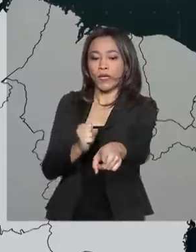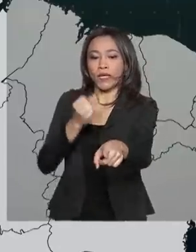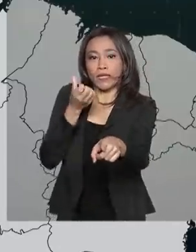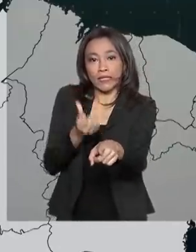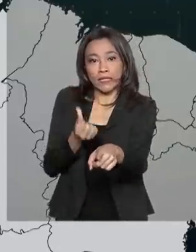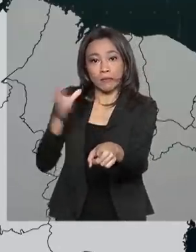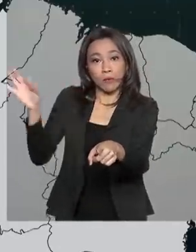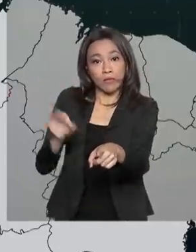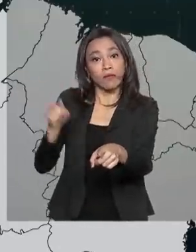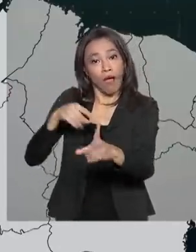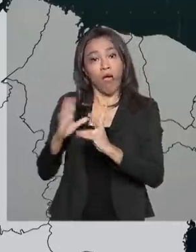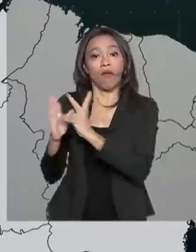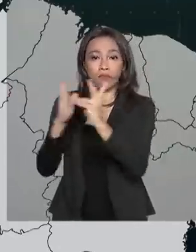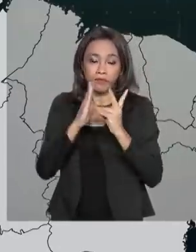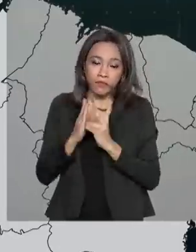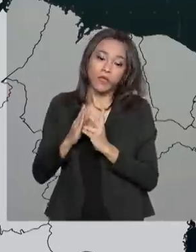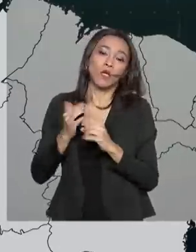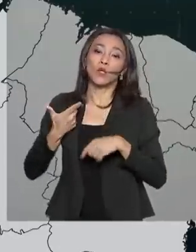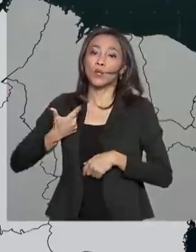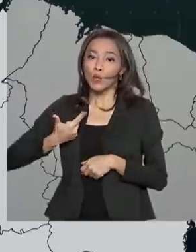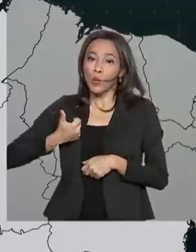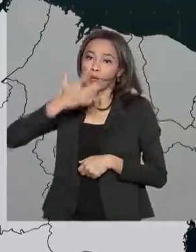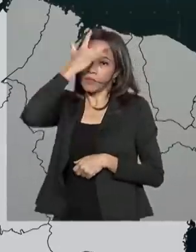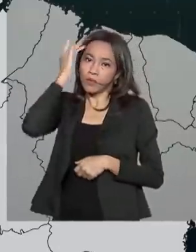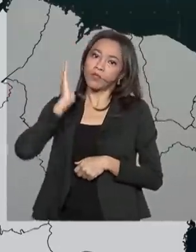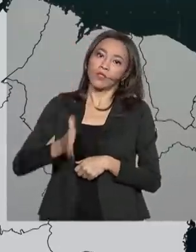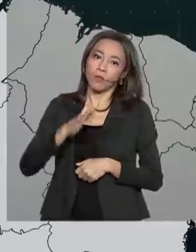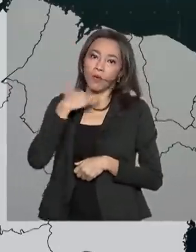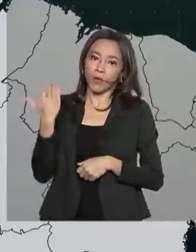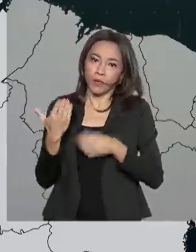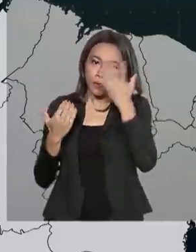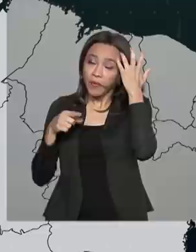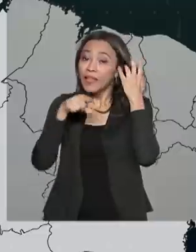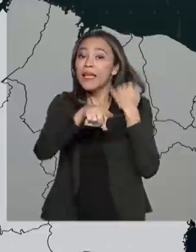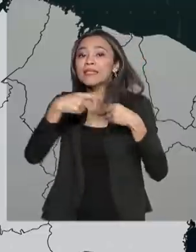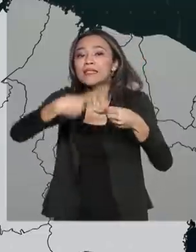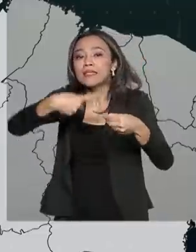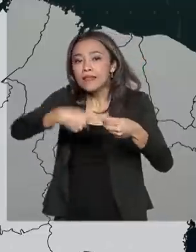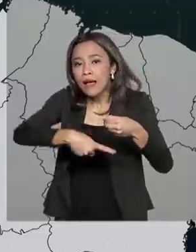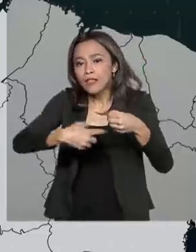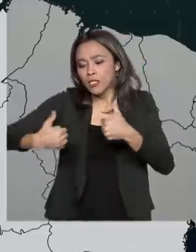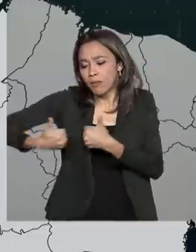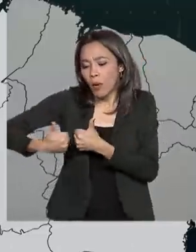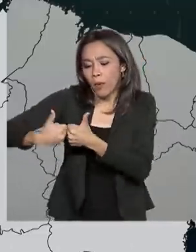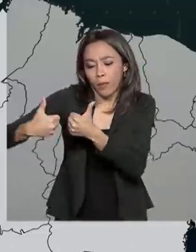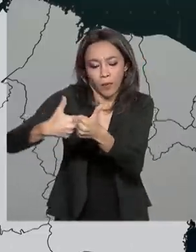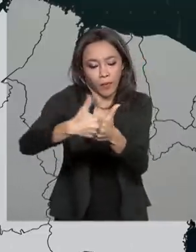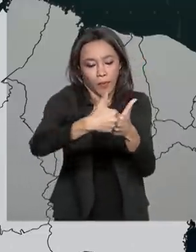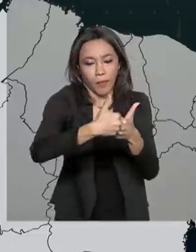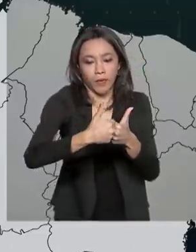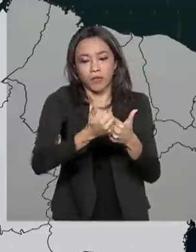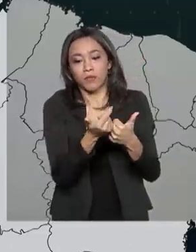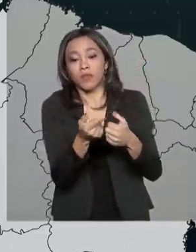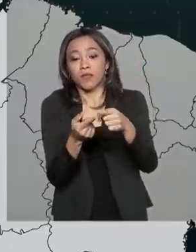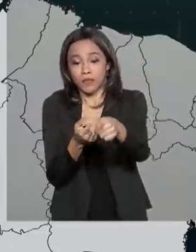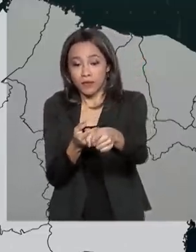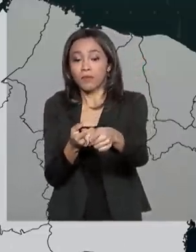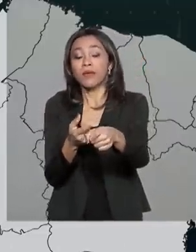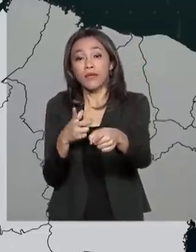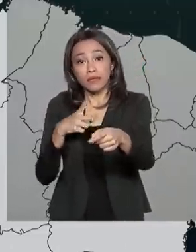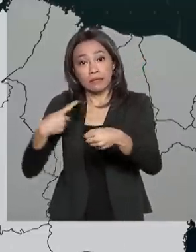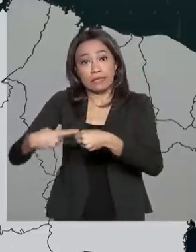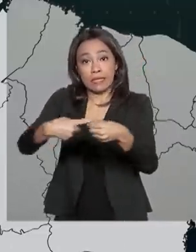indígenas. 12 pessoas morreram. Ao redor de São Gabriel da Cachoeira e dos municípios vizinhos Santa Isabel e Barcelos,